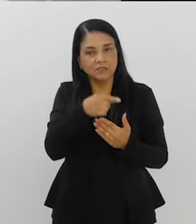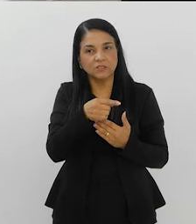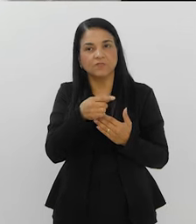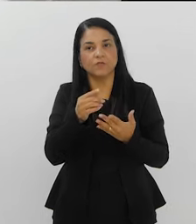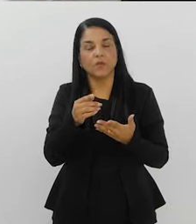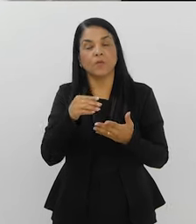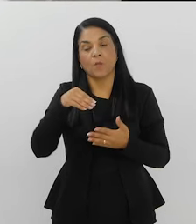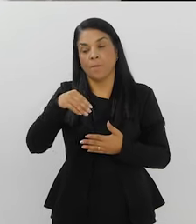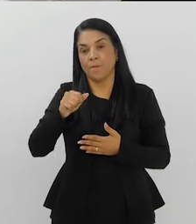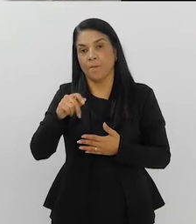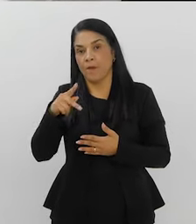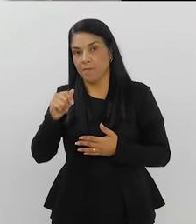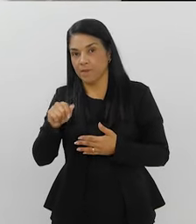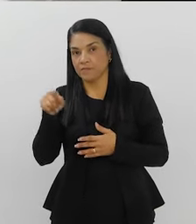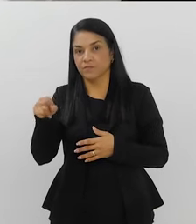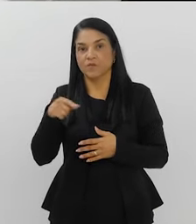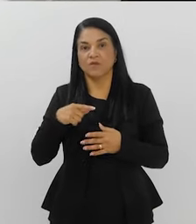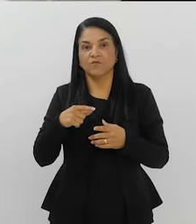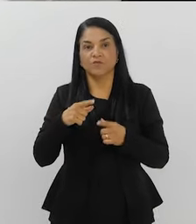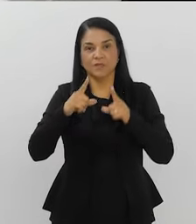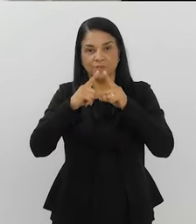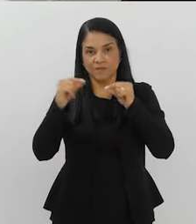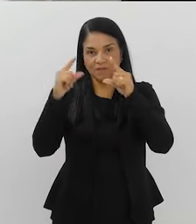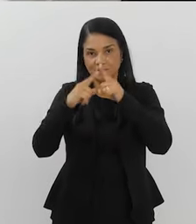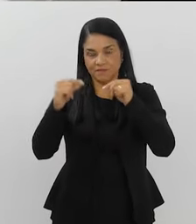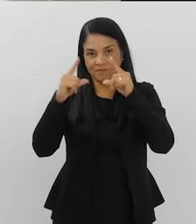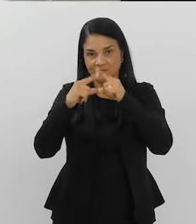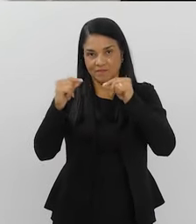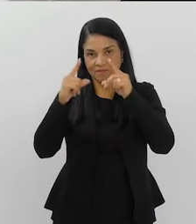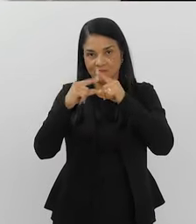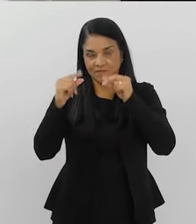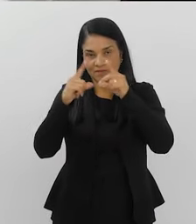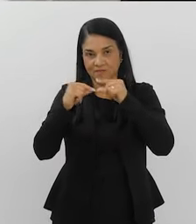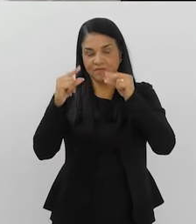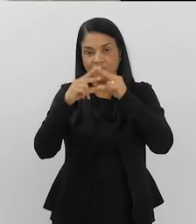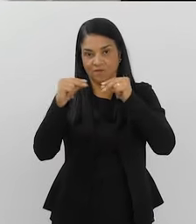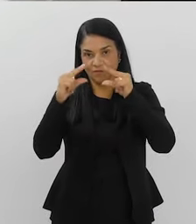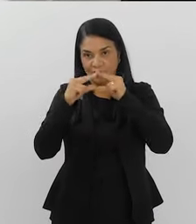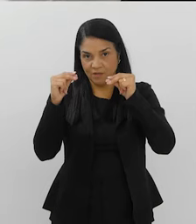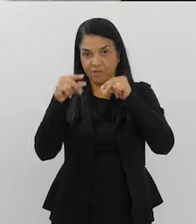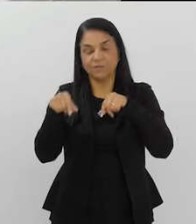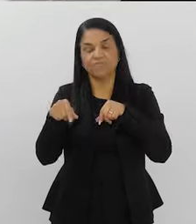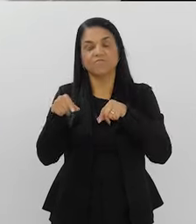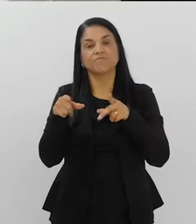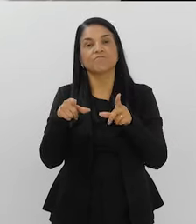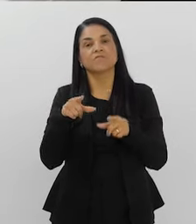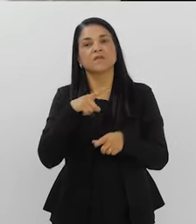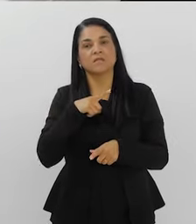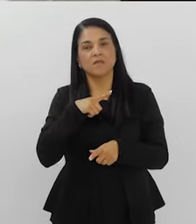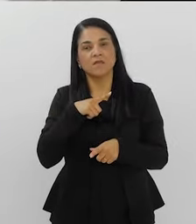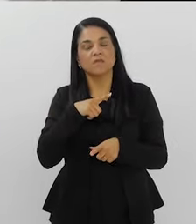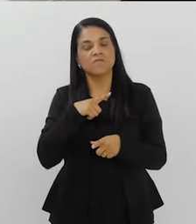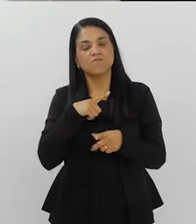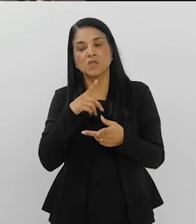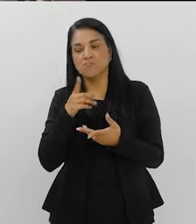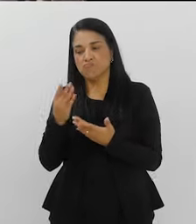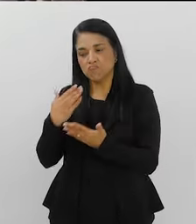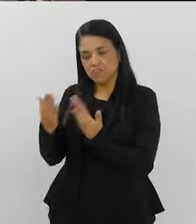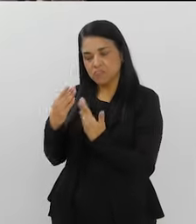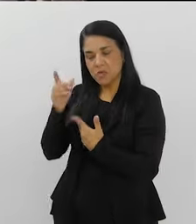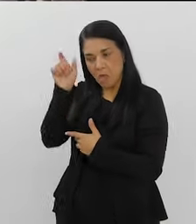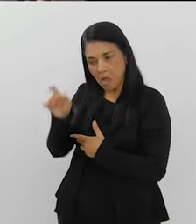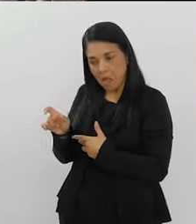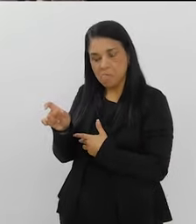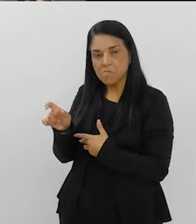na grande capital, pelo Rodrigo Hoppe, que é um dos autores. A gente se conheceu em um congresso no Uruguai, um